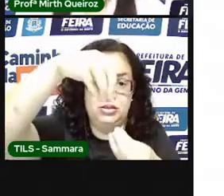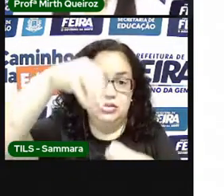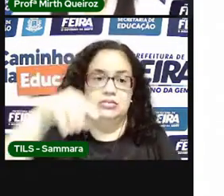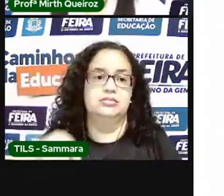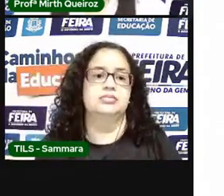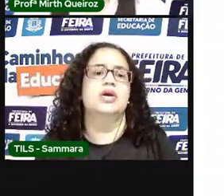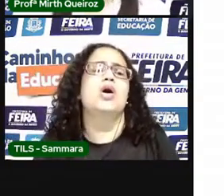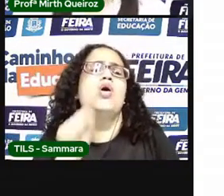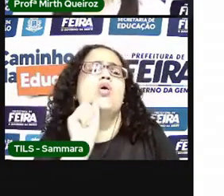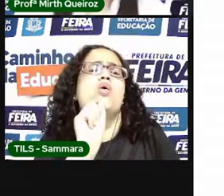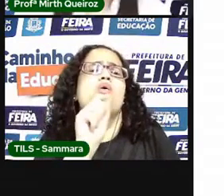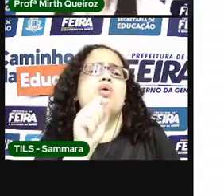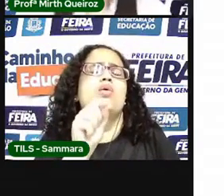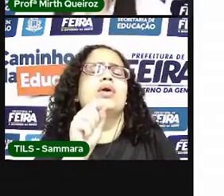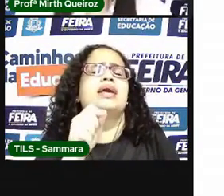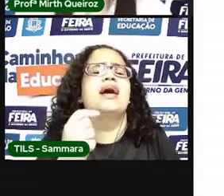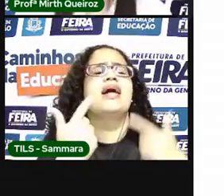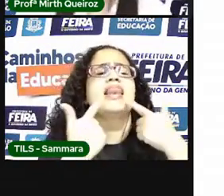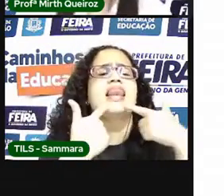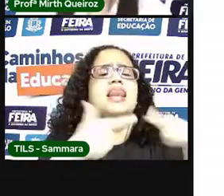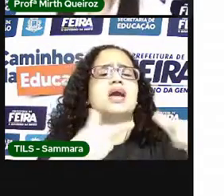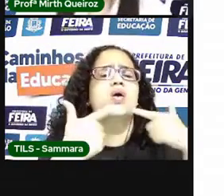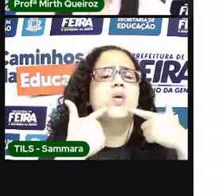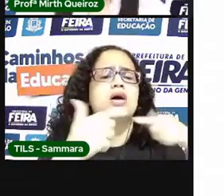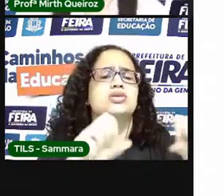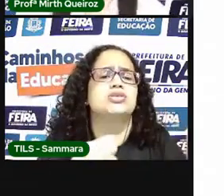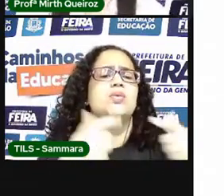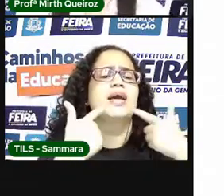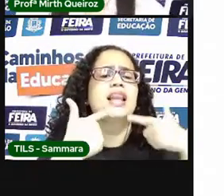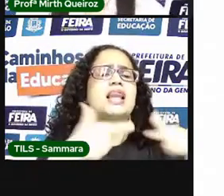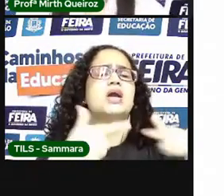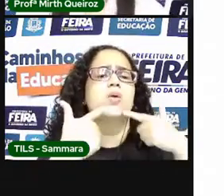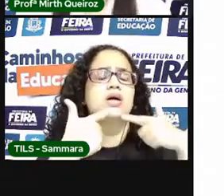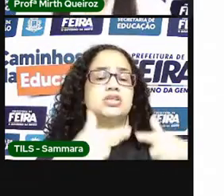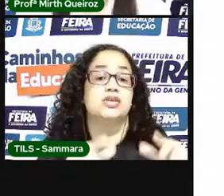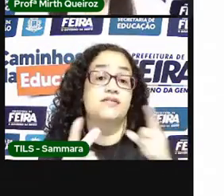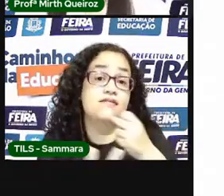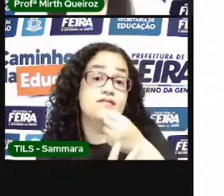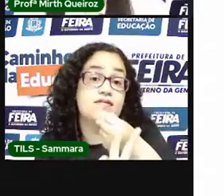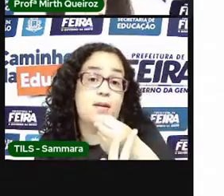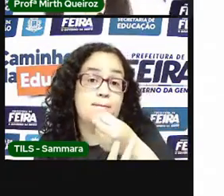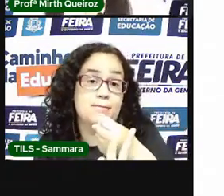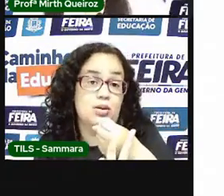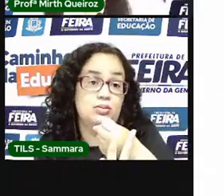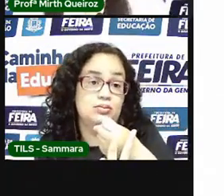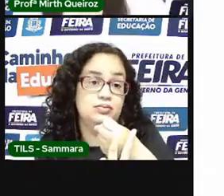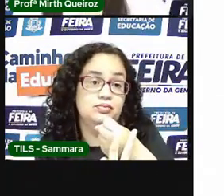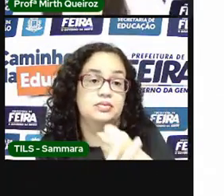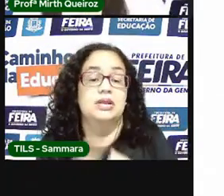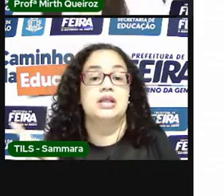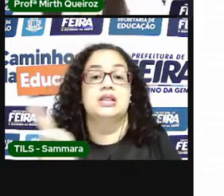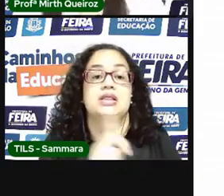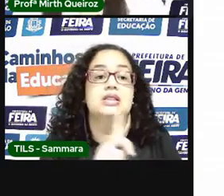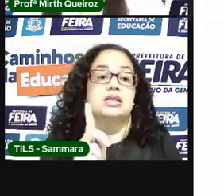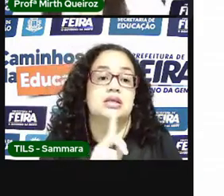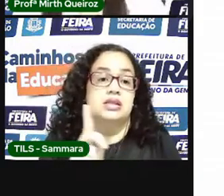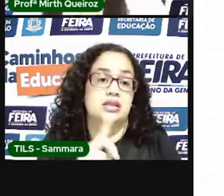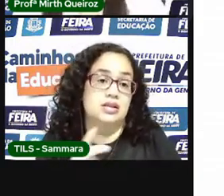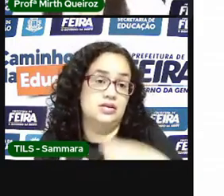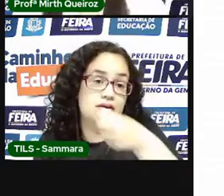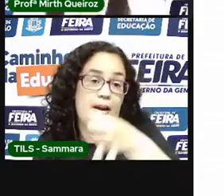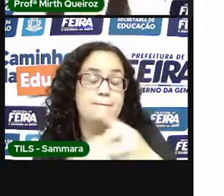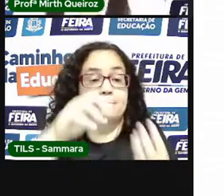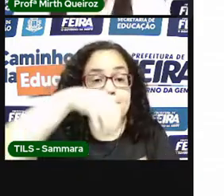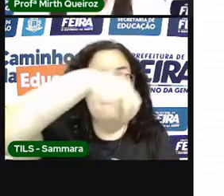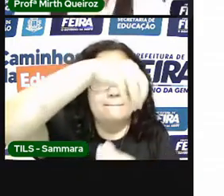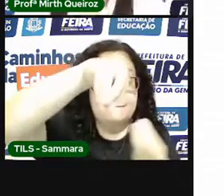O que é linguagem? Antes da gente entender o que é uma linguagem verbal, o que é uma linguagem não verbal e uma linguagem mista,